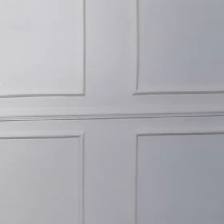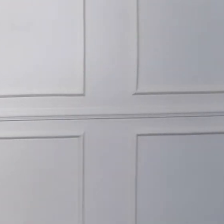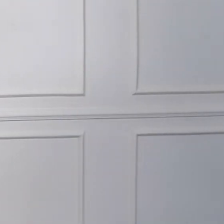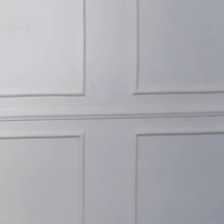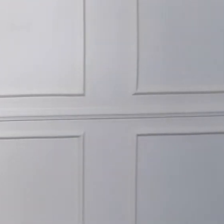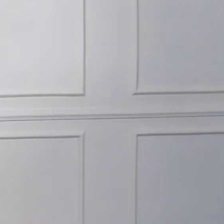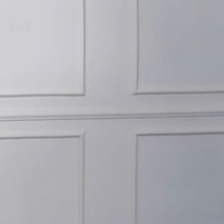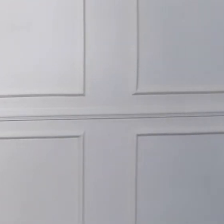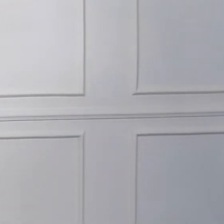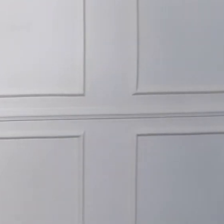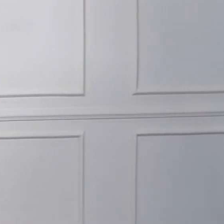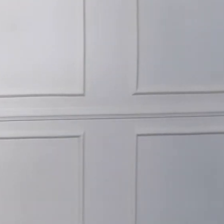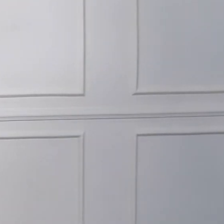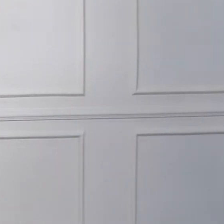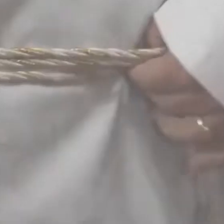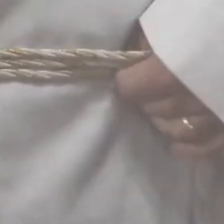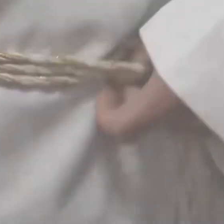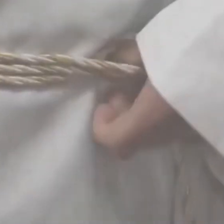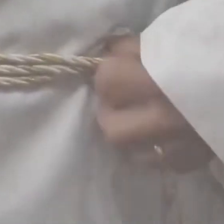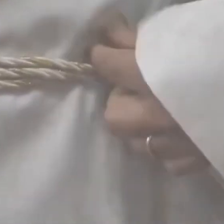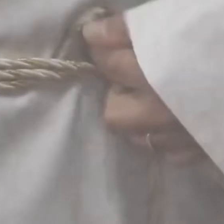dentro da sacristia!